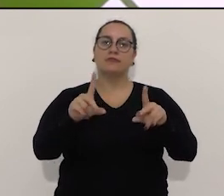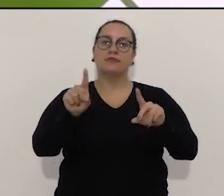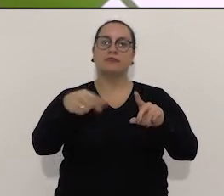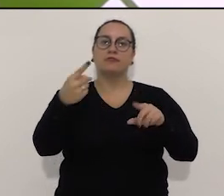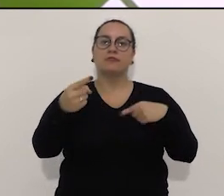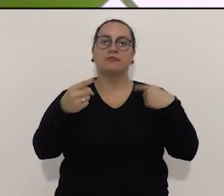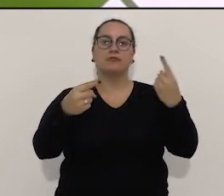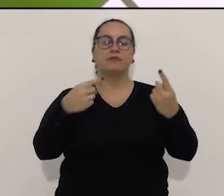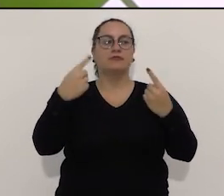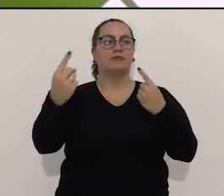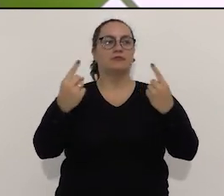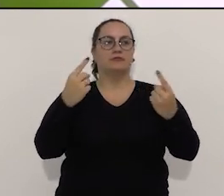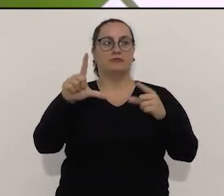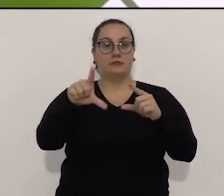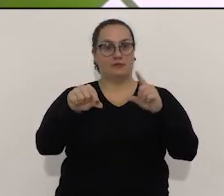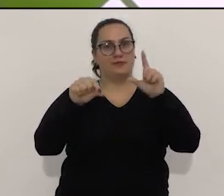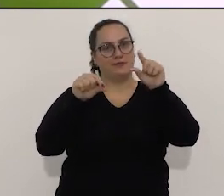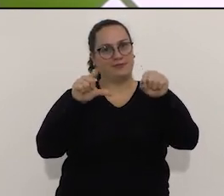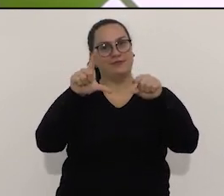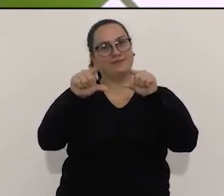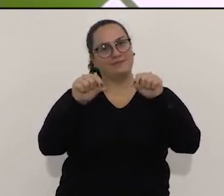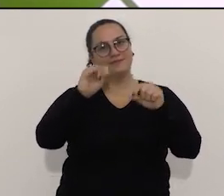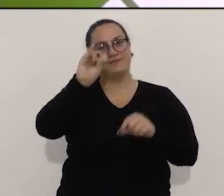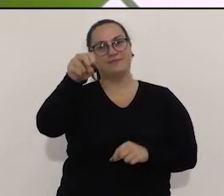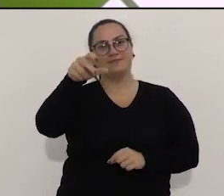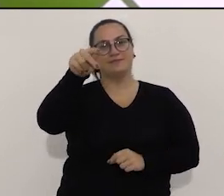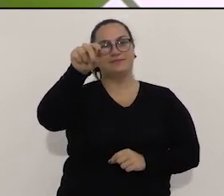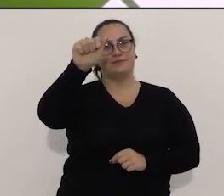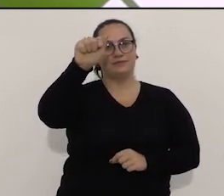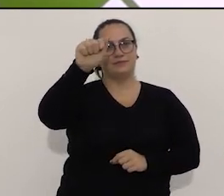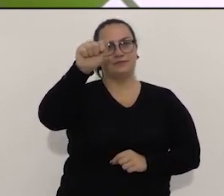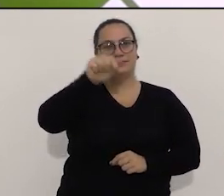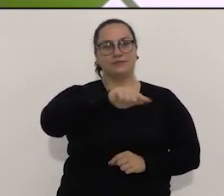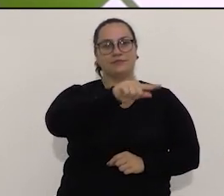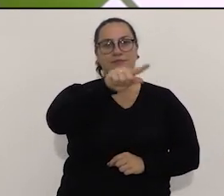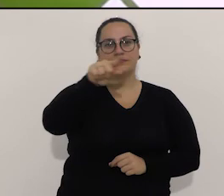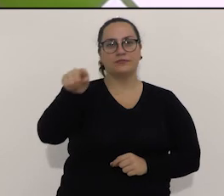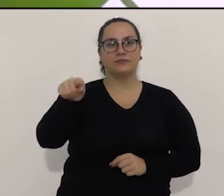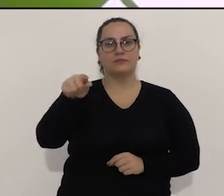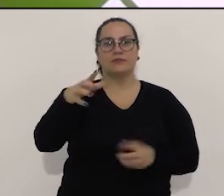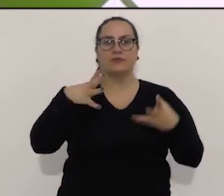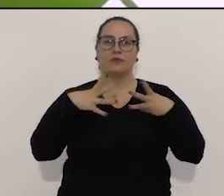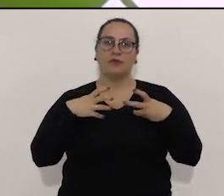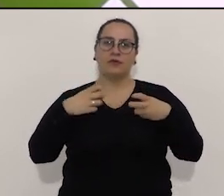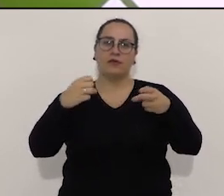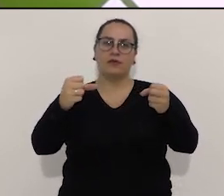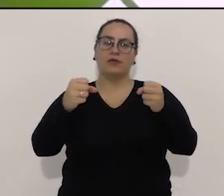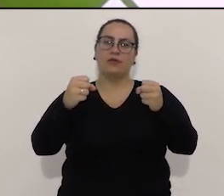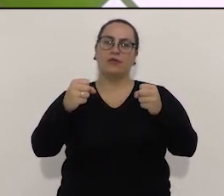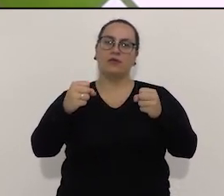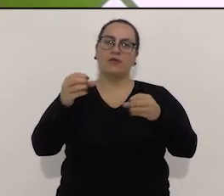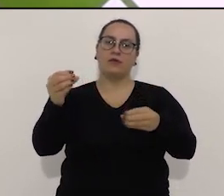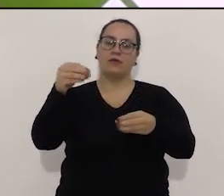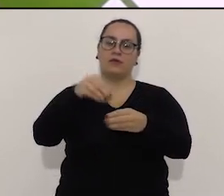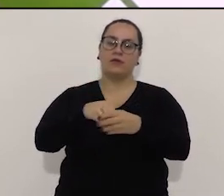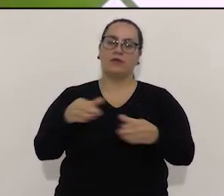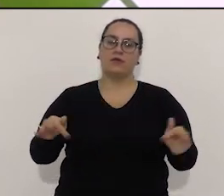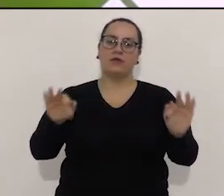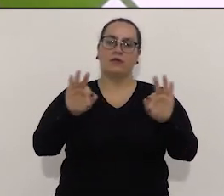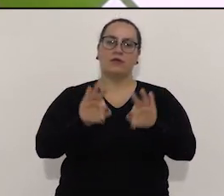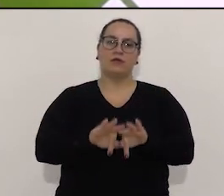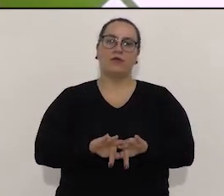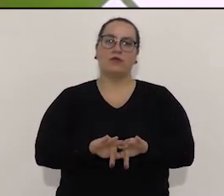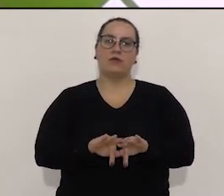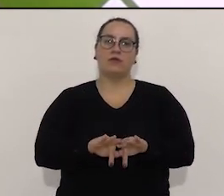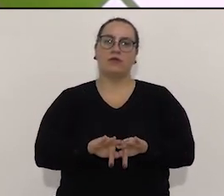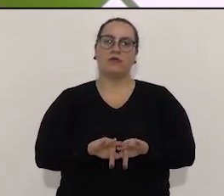Faz parte... Que a gente tem o PAN e vocês da do Vale consigam, até o final das eleições, promover um